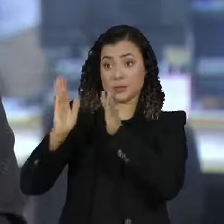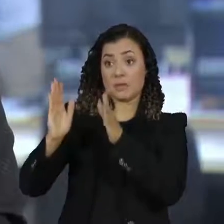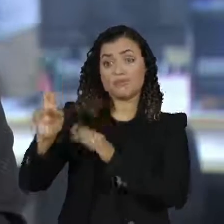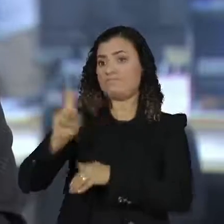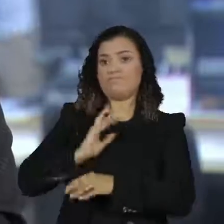resposta.